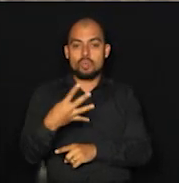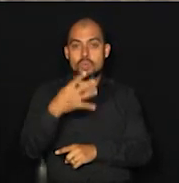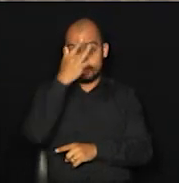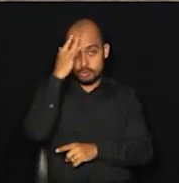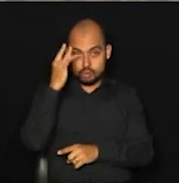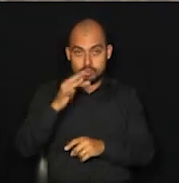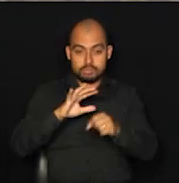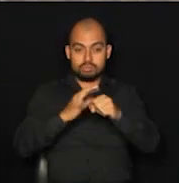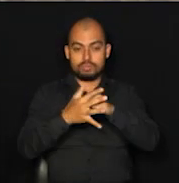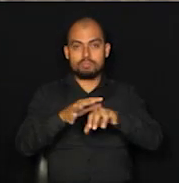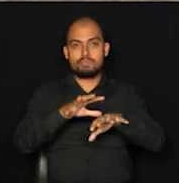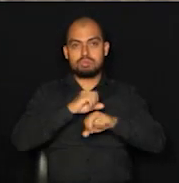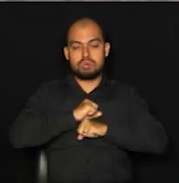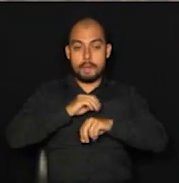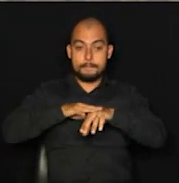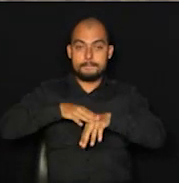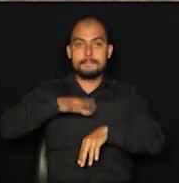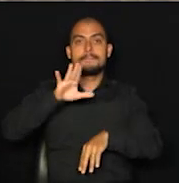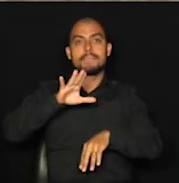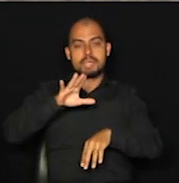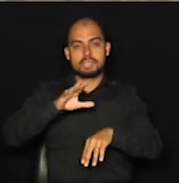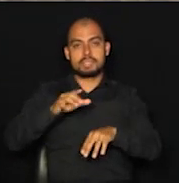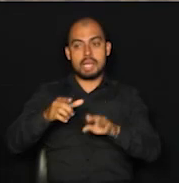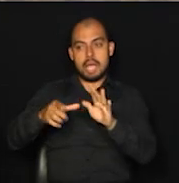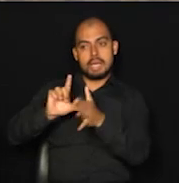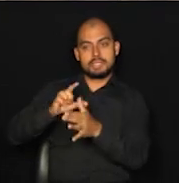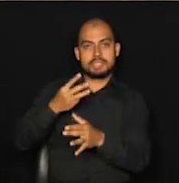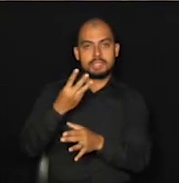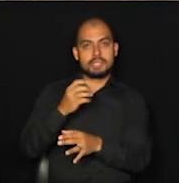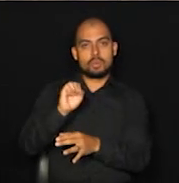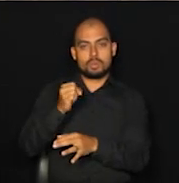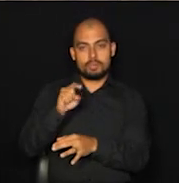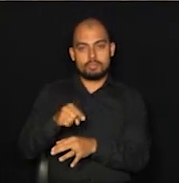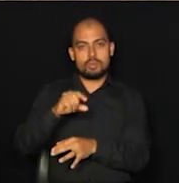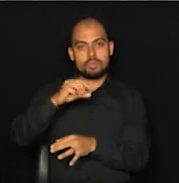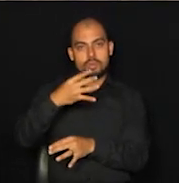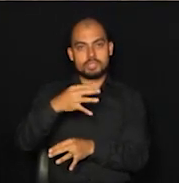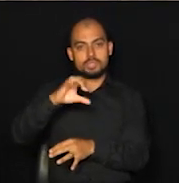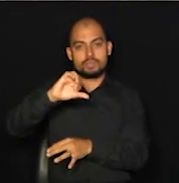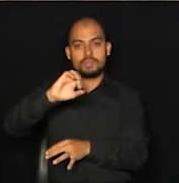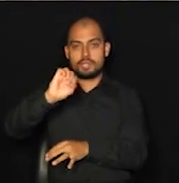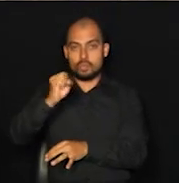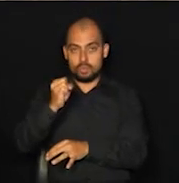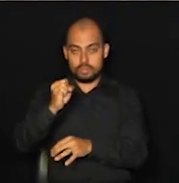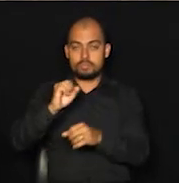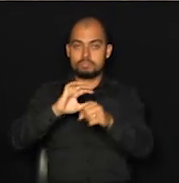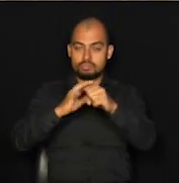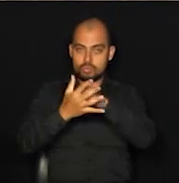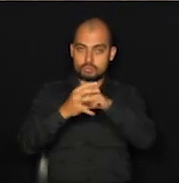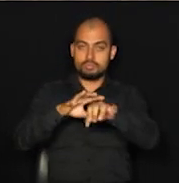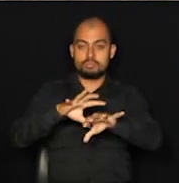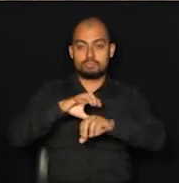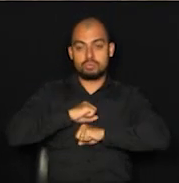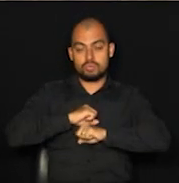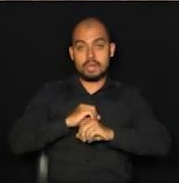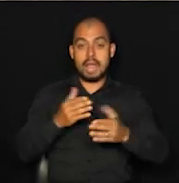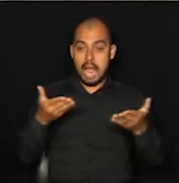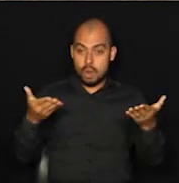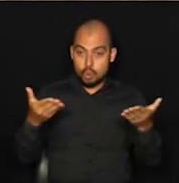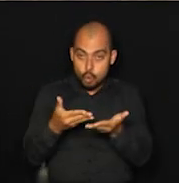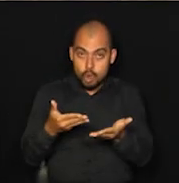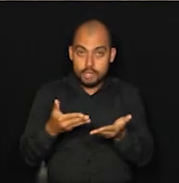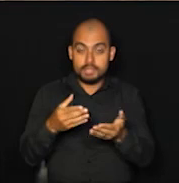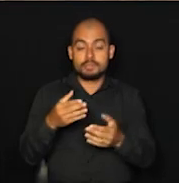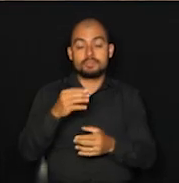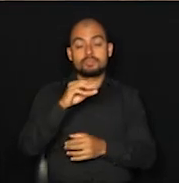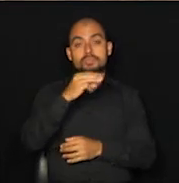Campinas, a última parcial era de 38.498 casos na cidade e a atualização de